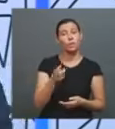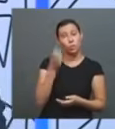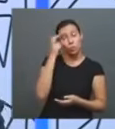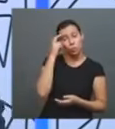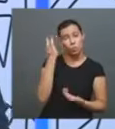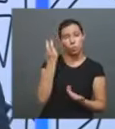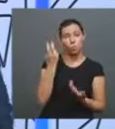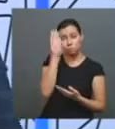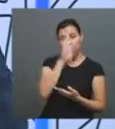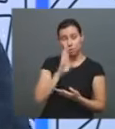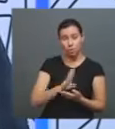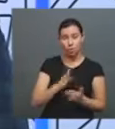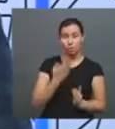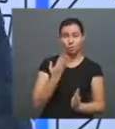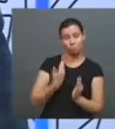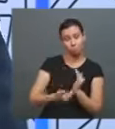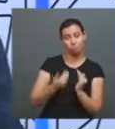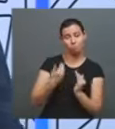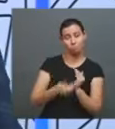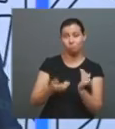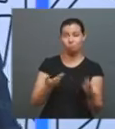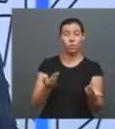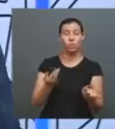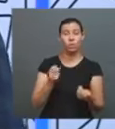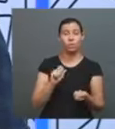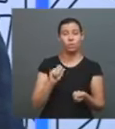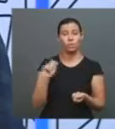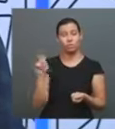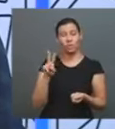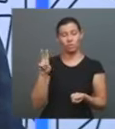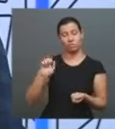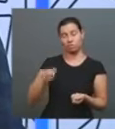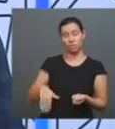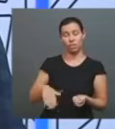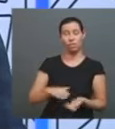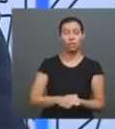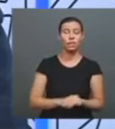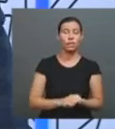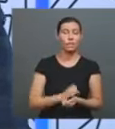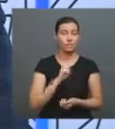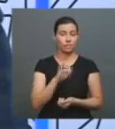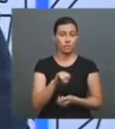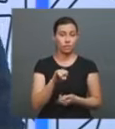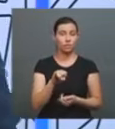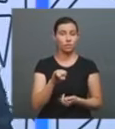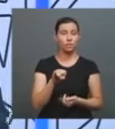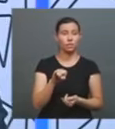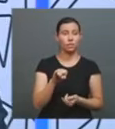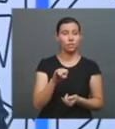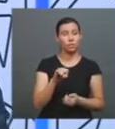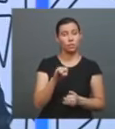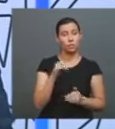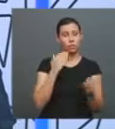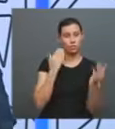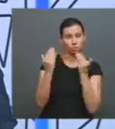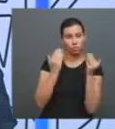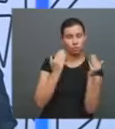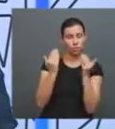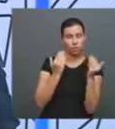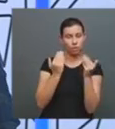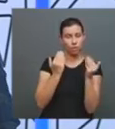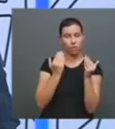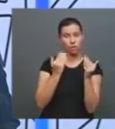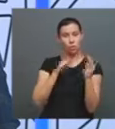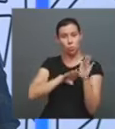valor que a gente precisa, de certa maneira, evitar. Querendo ou não, se a gente vai pegar índices econômicos de outros produtos,